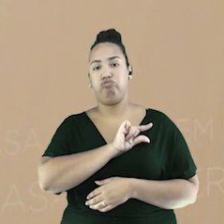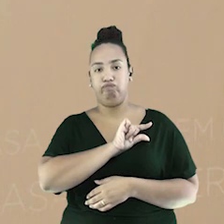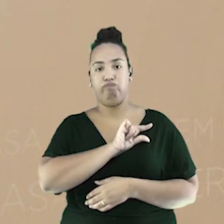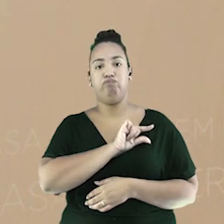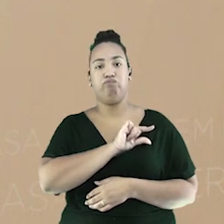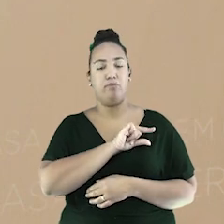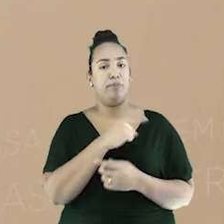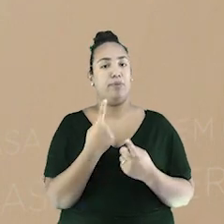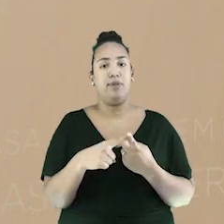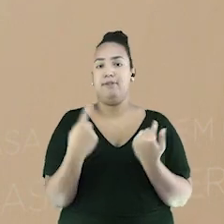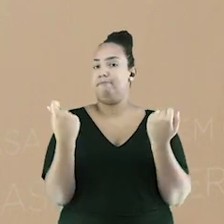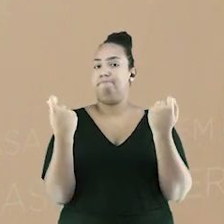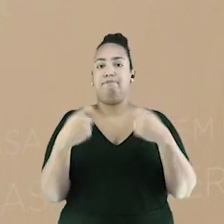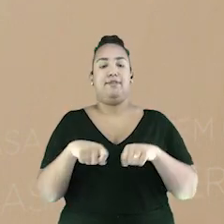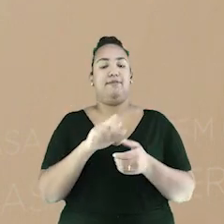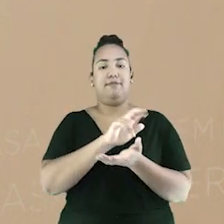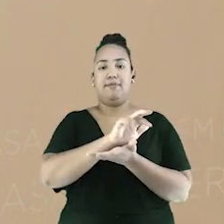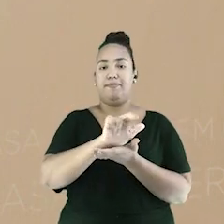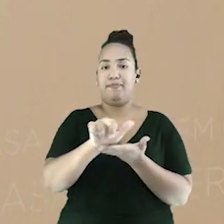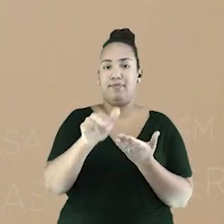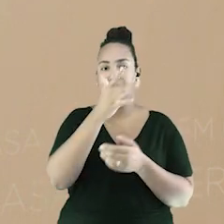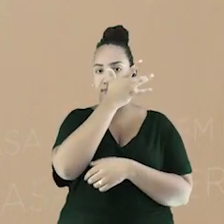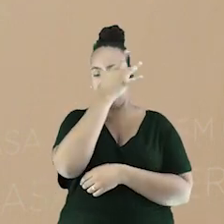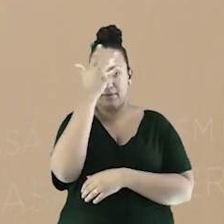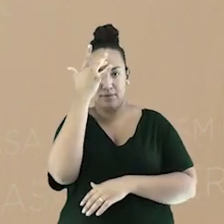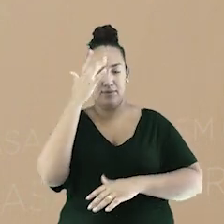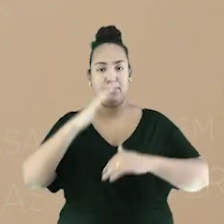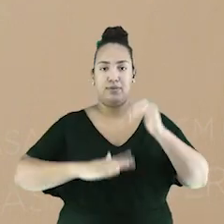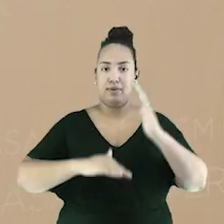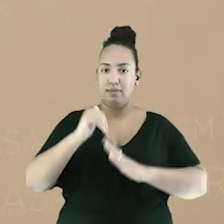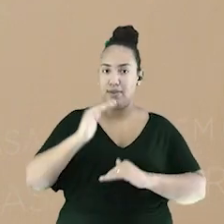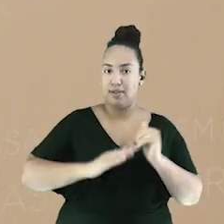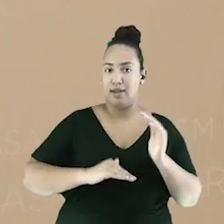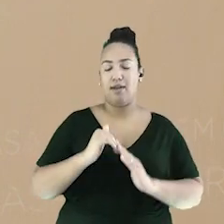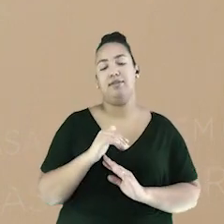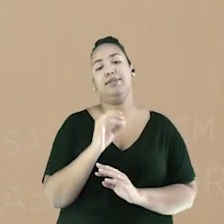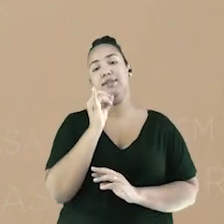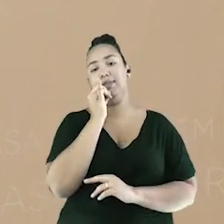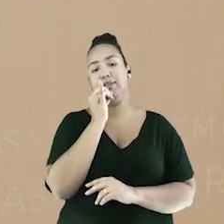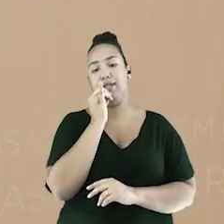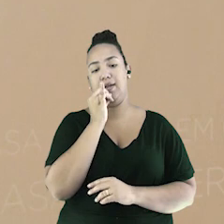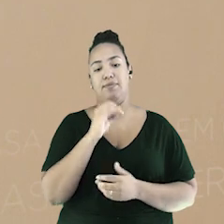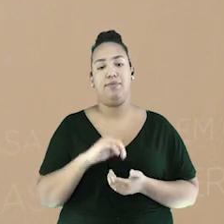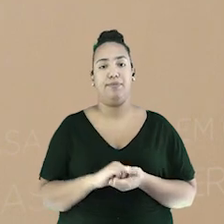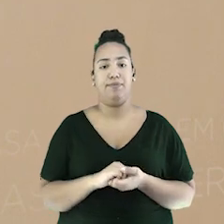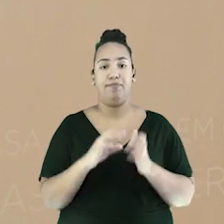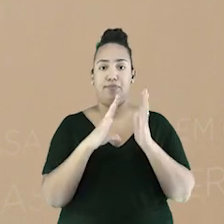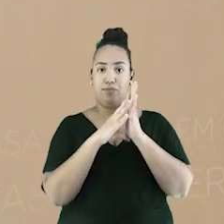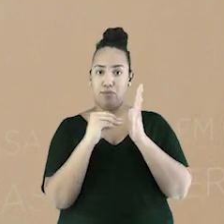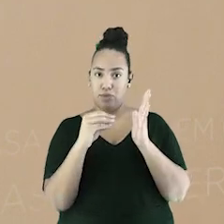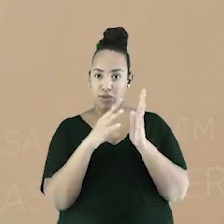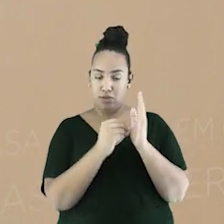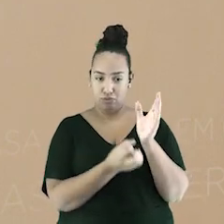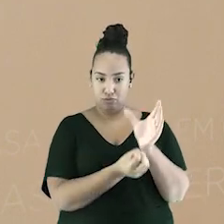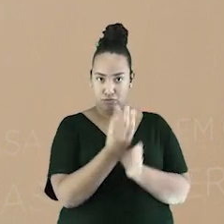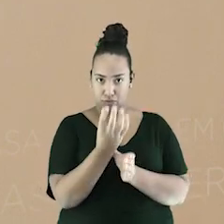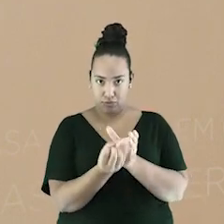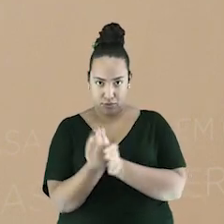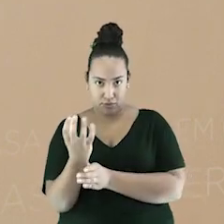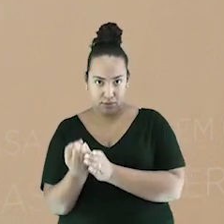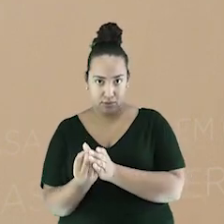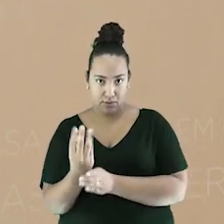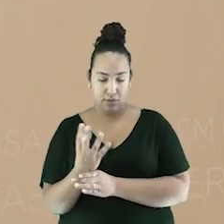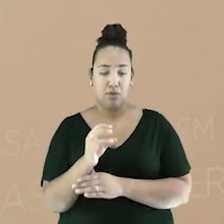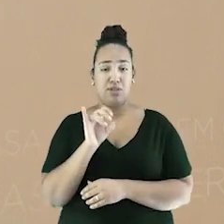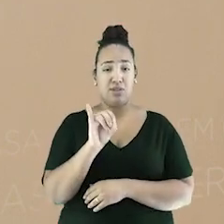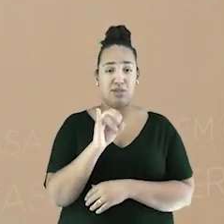no modelo de produção manufatureiro, se fossem produzir um armário, teria alguém responsável por cortar as peças,